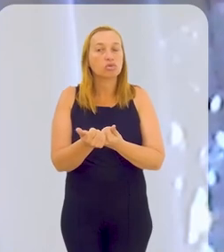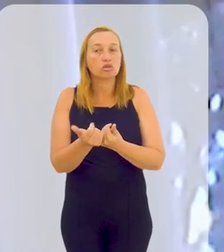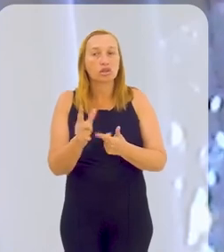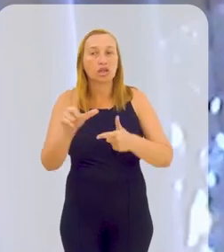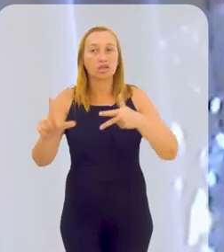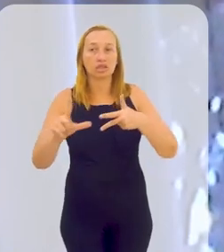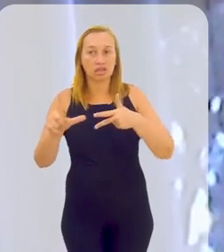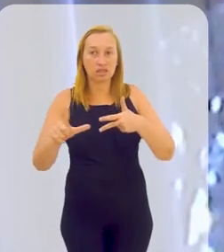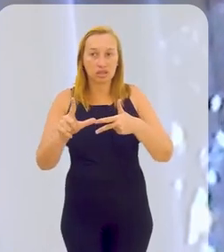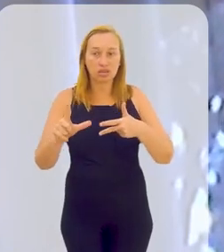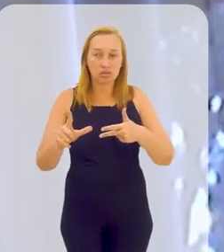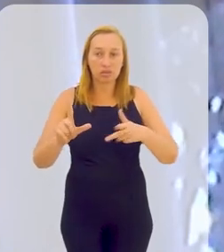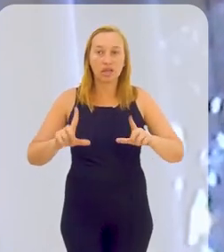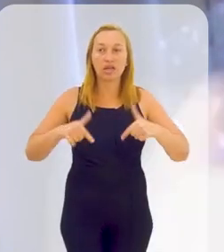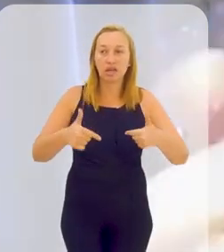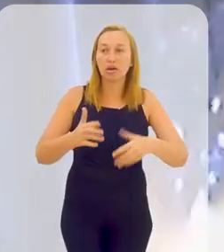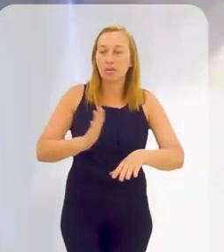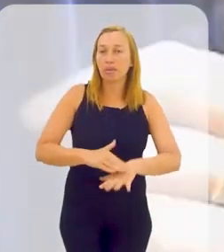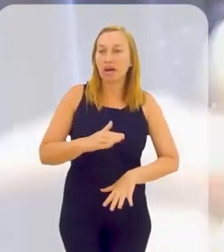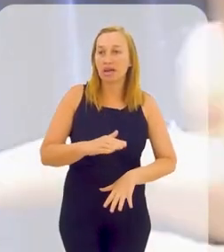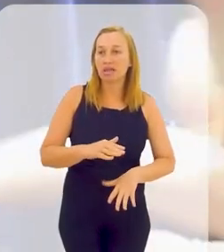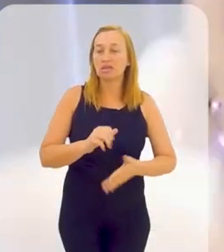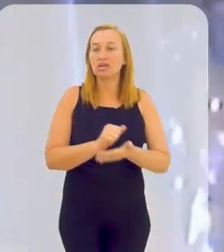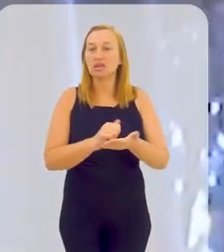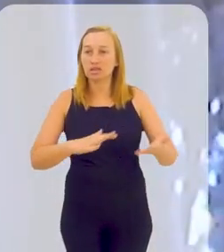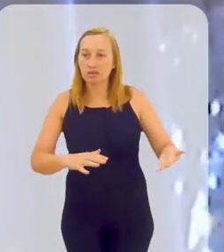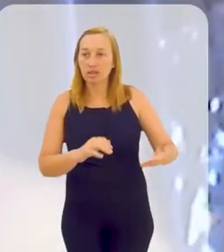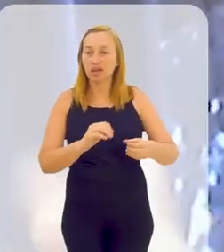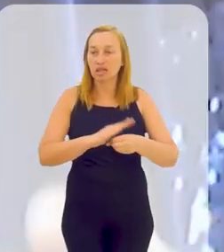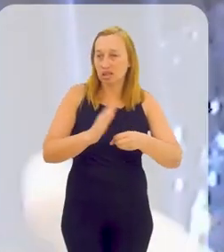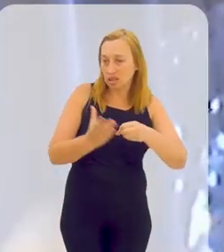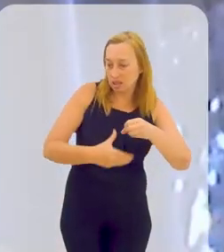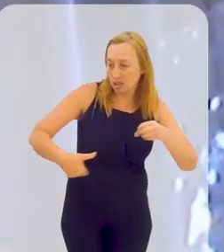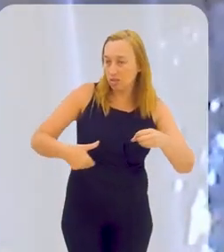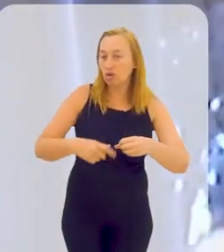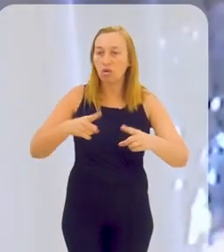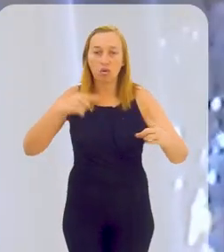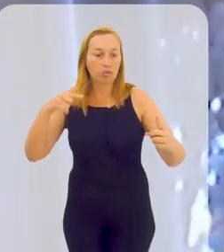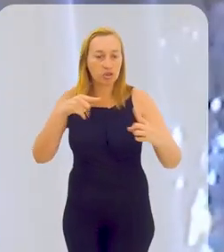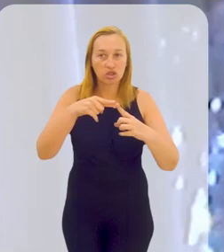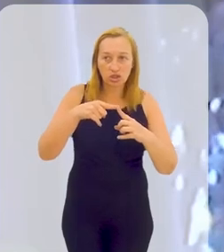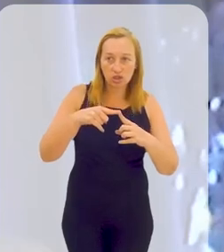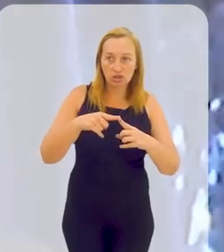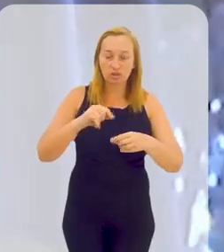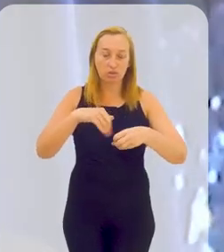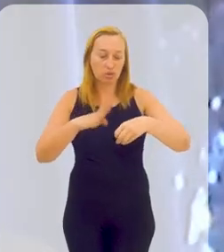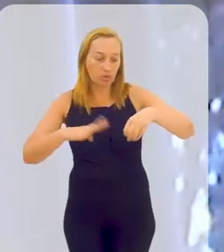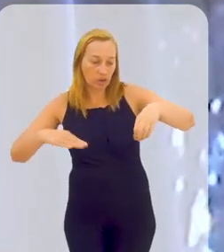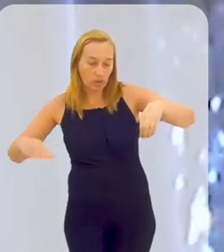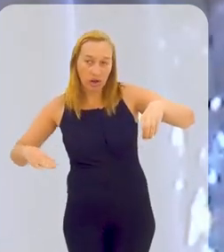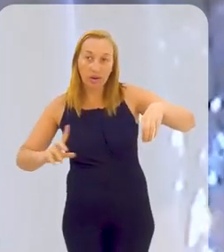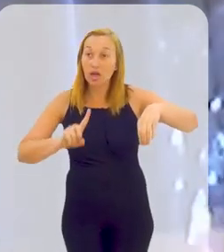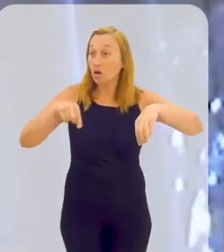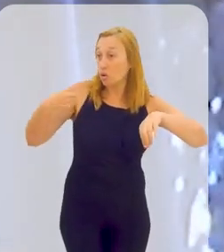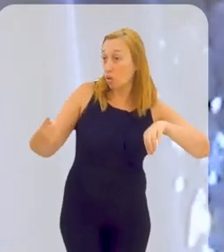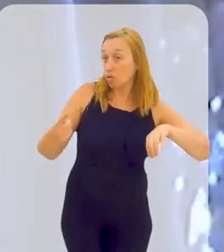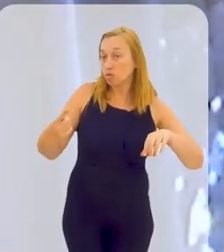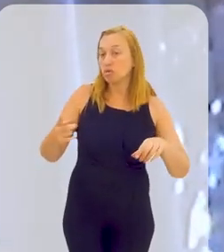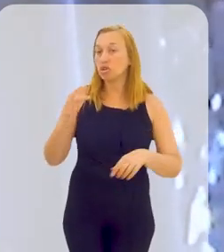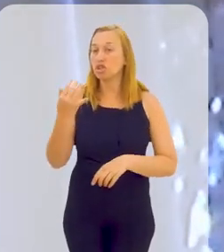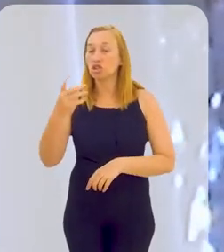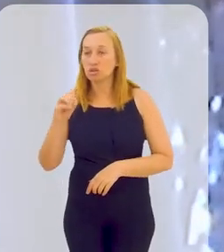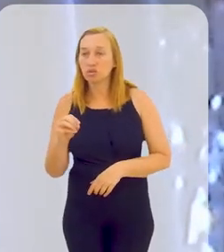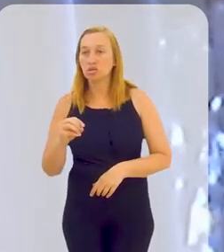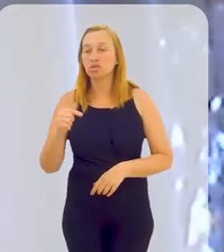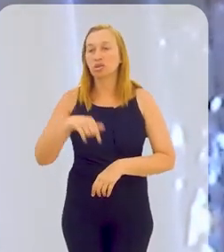para que isso funcione, vai ser mais um dos programas de saneamento com o objetivo de disposição da Baía de Guanabara ou de outros